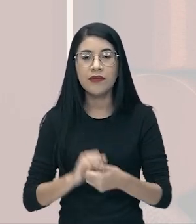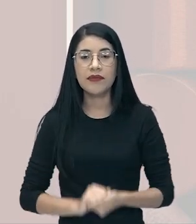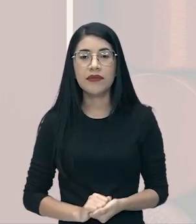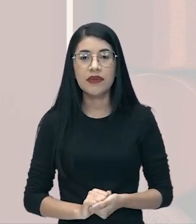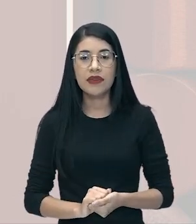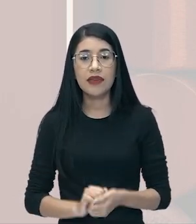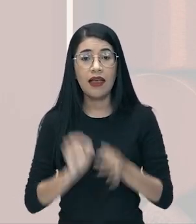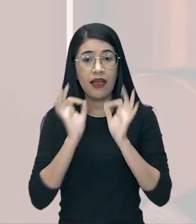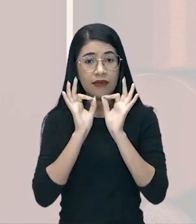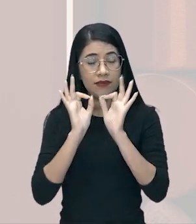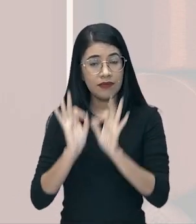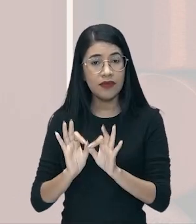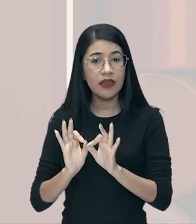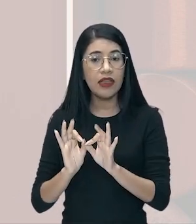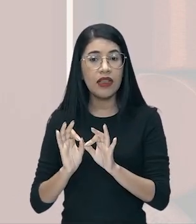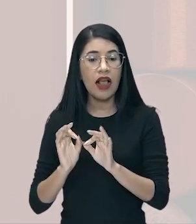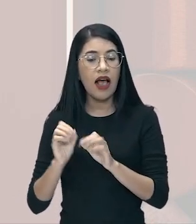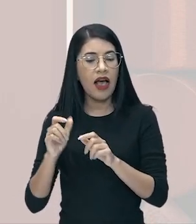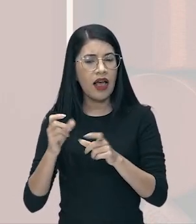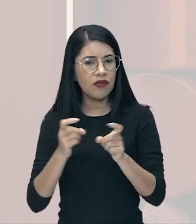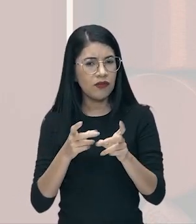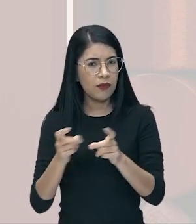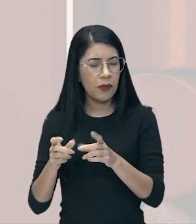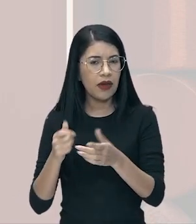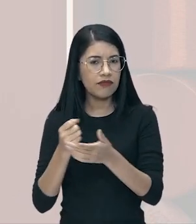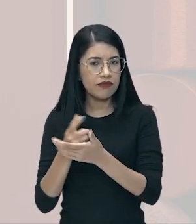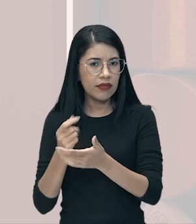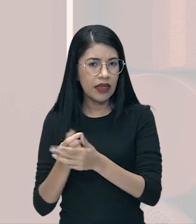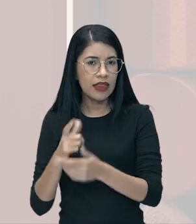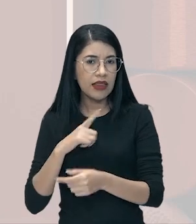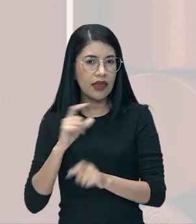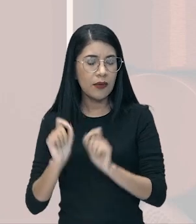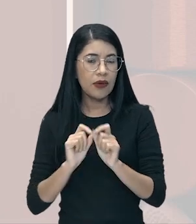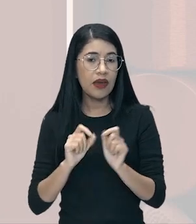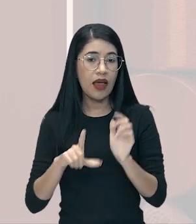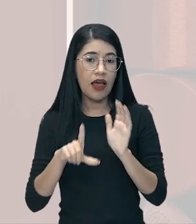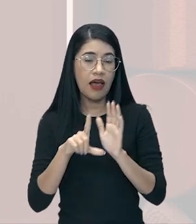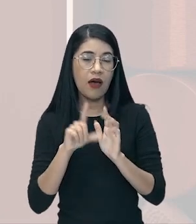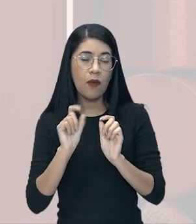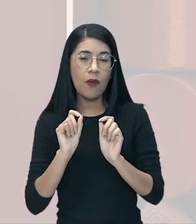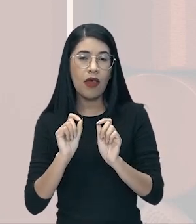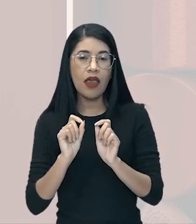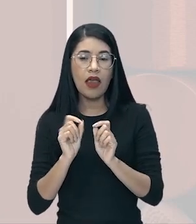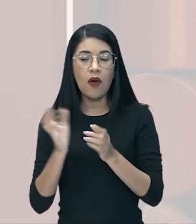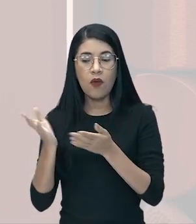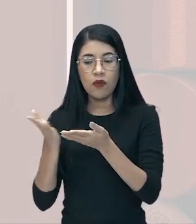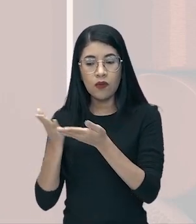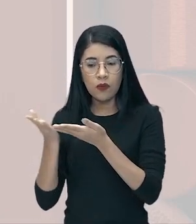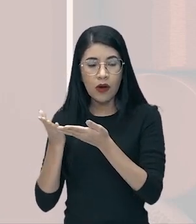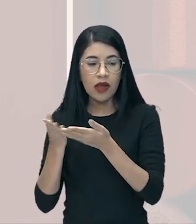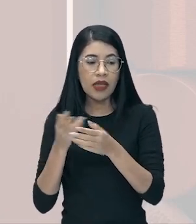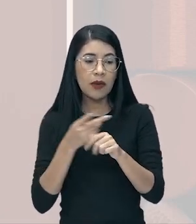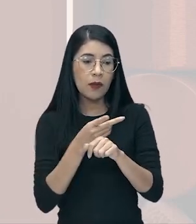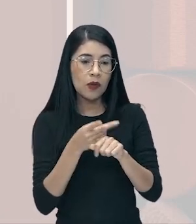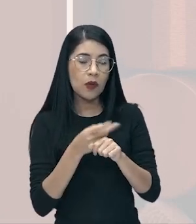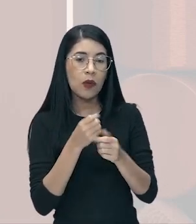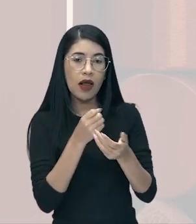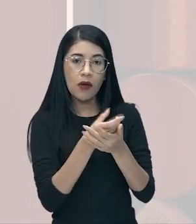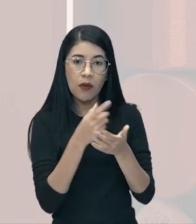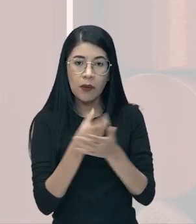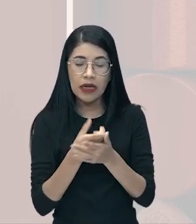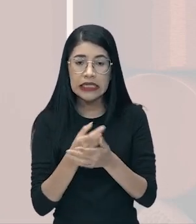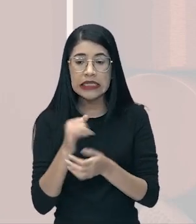indústria e no próprio mercado existe o que a gente fala de lei da oferta e procura. Se tem muita